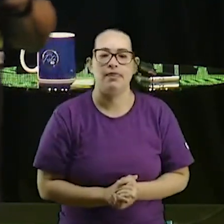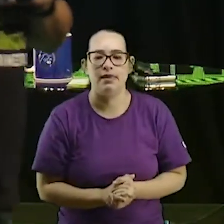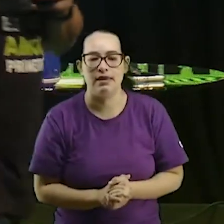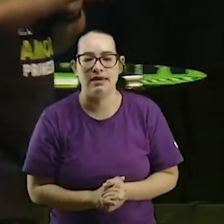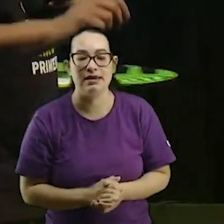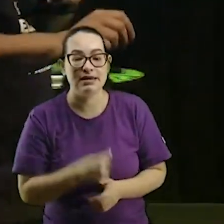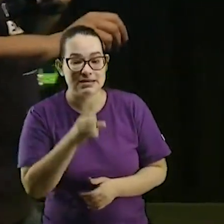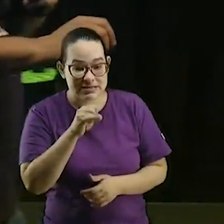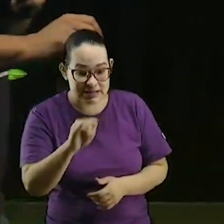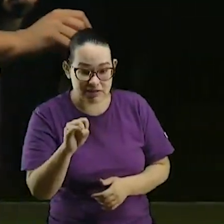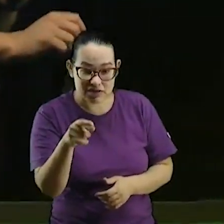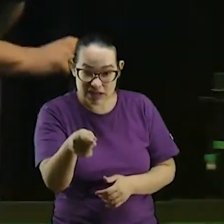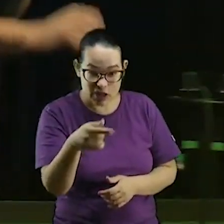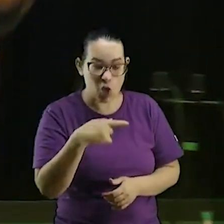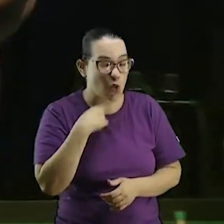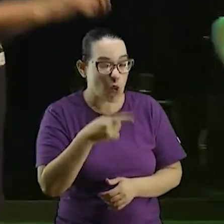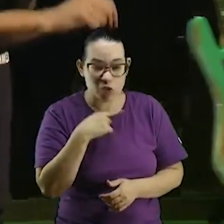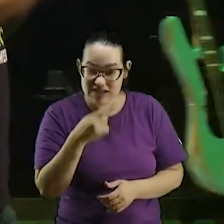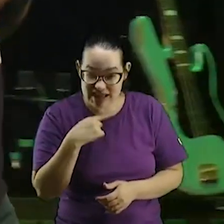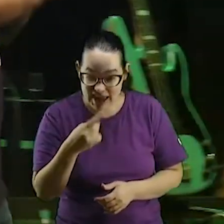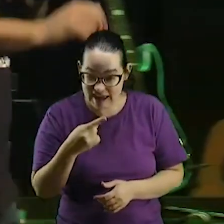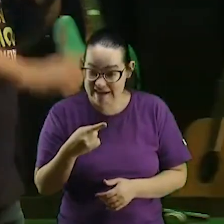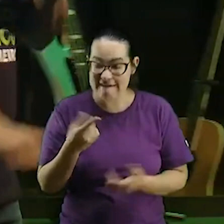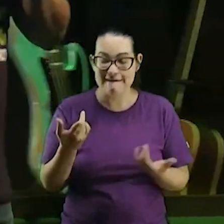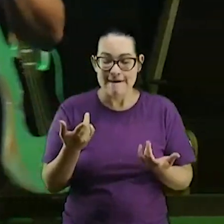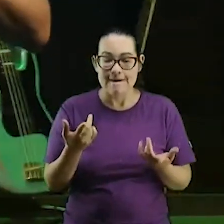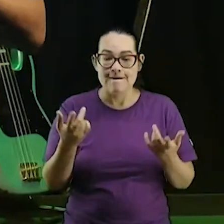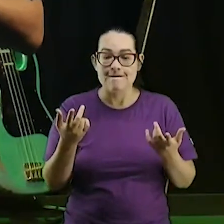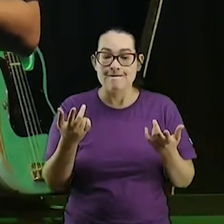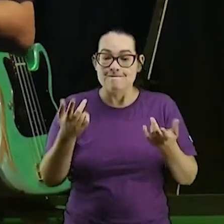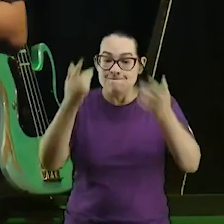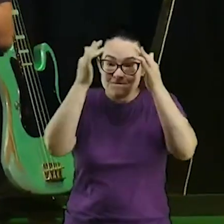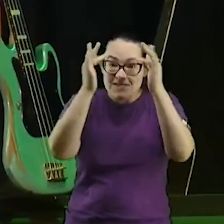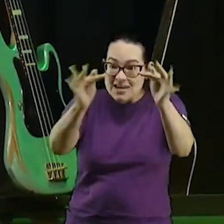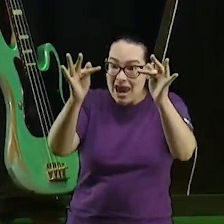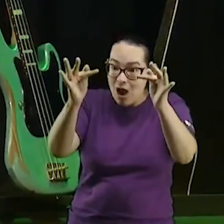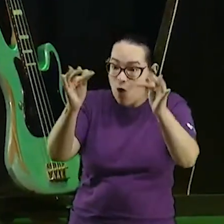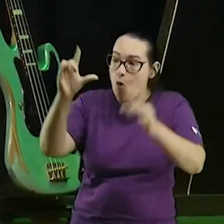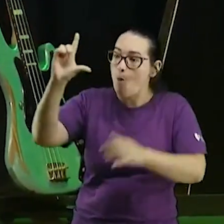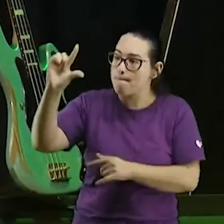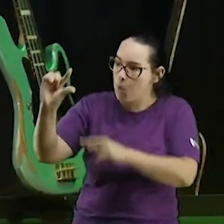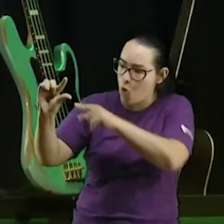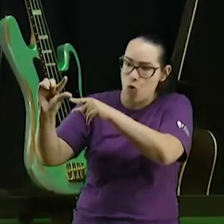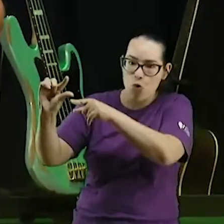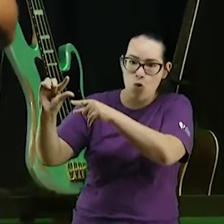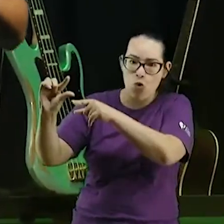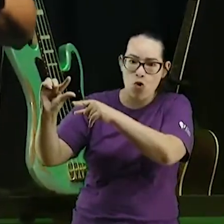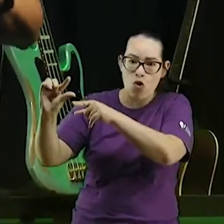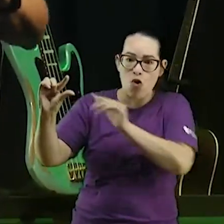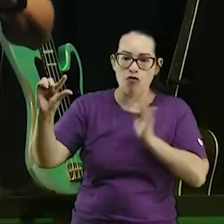consegue ser fiel no pouco você não vai chegar no muito é nunca nunca